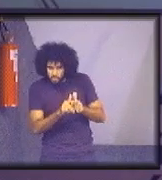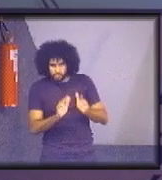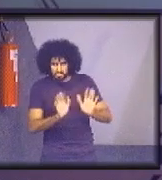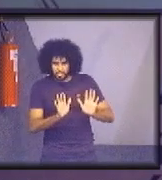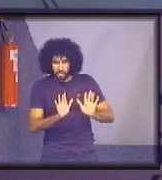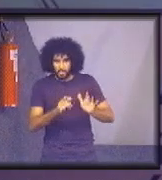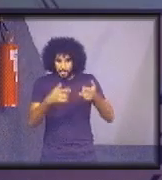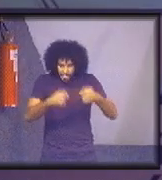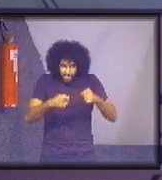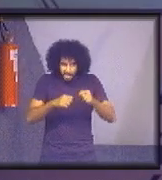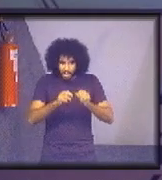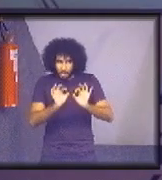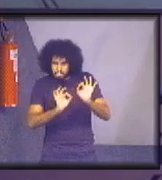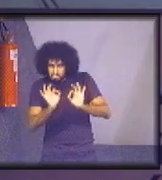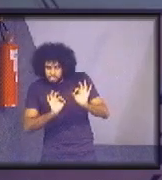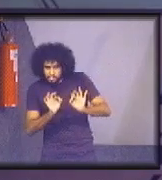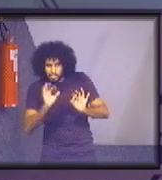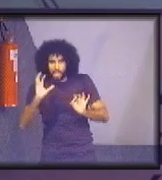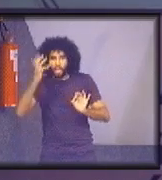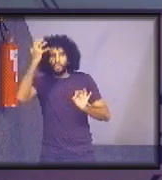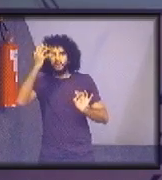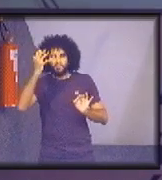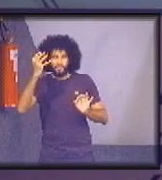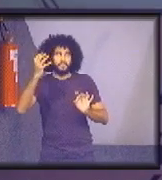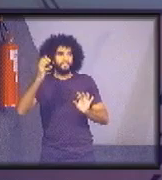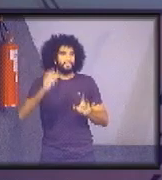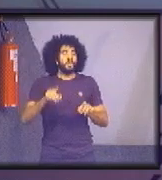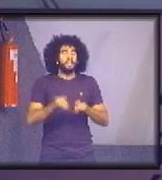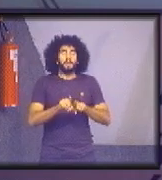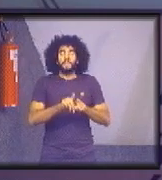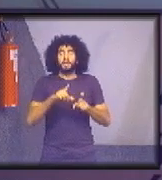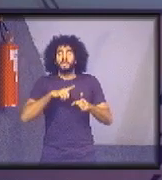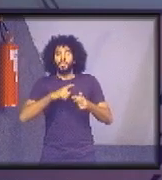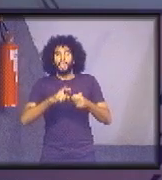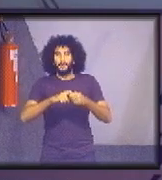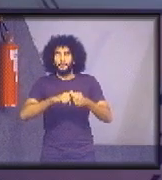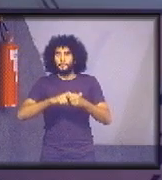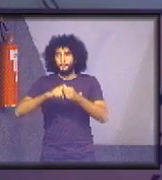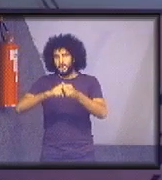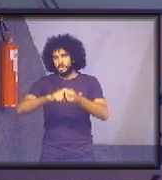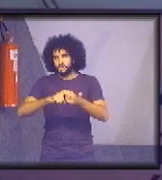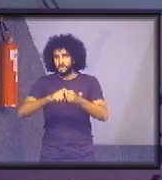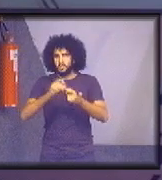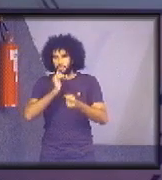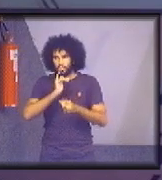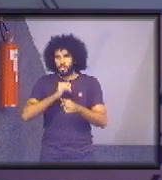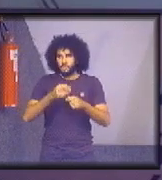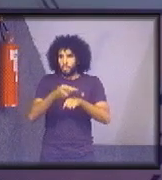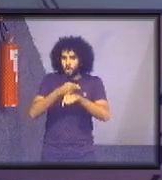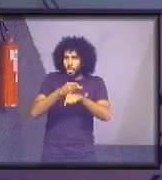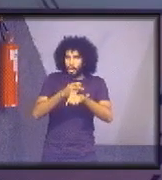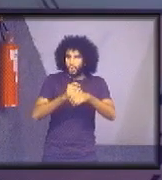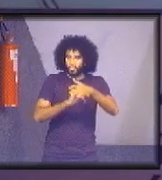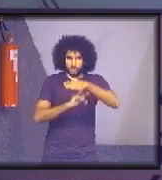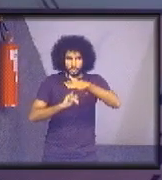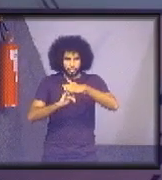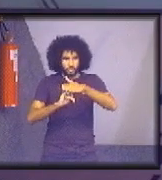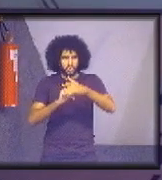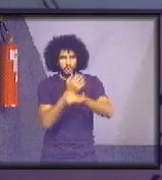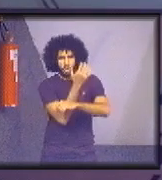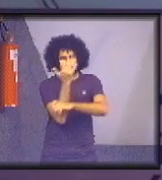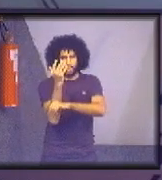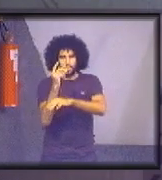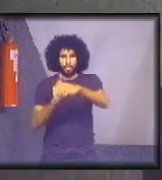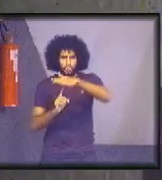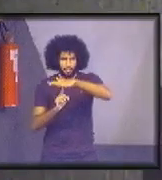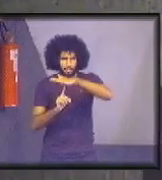resolver um problema. Também nós buscamos parcerias, fomos atrás do Instituto Ambiental do Paraná e o